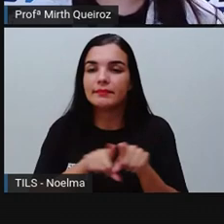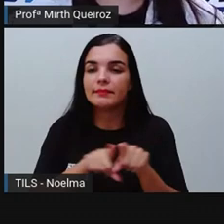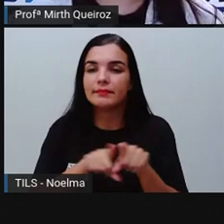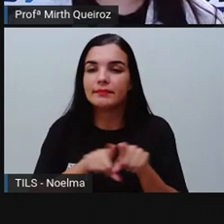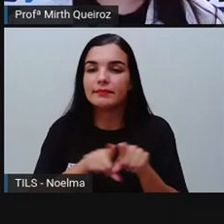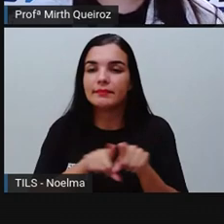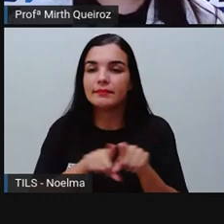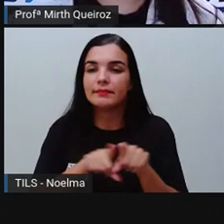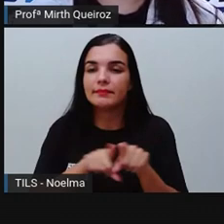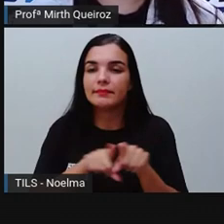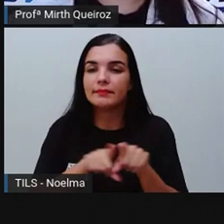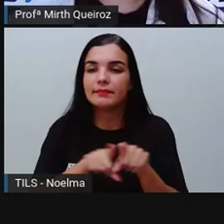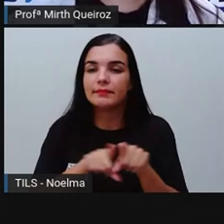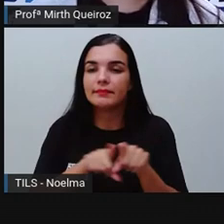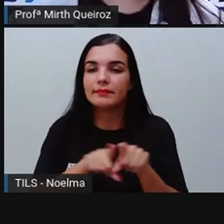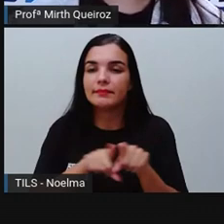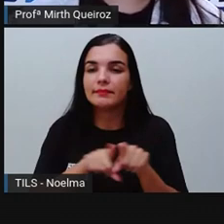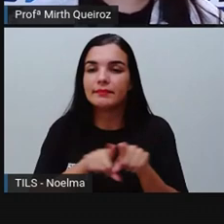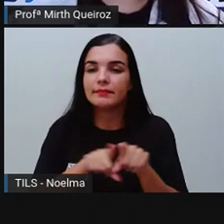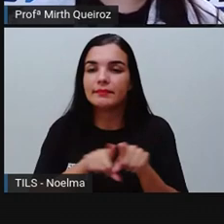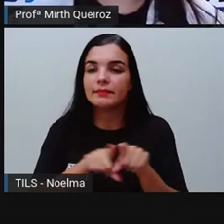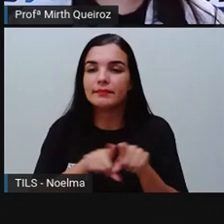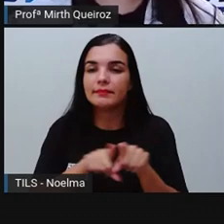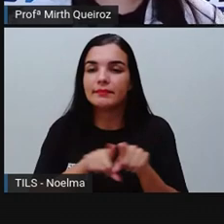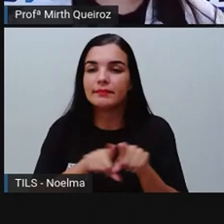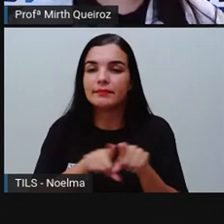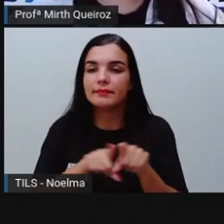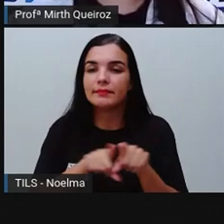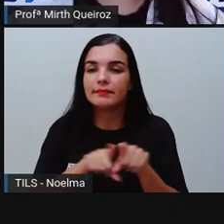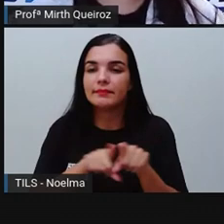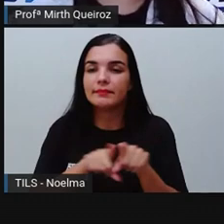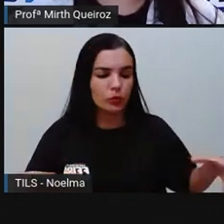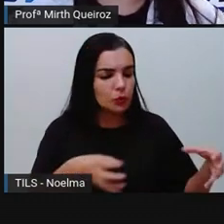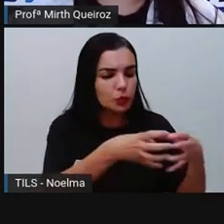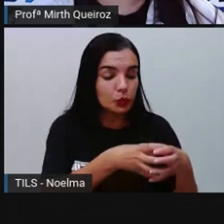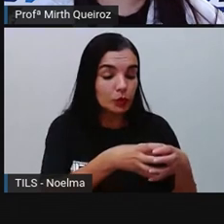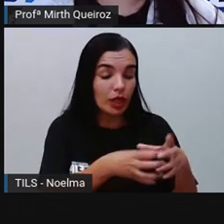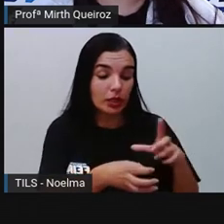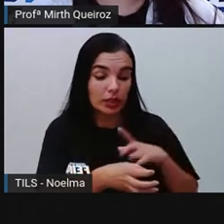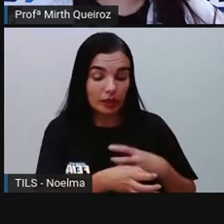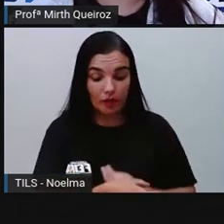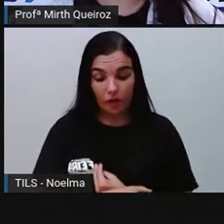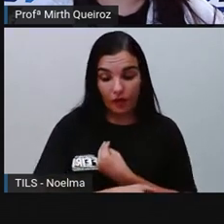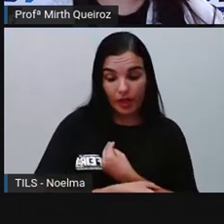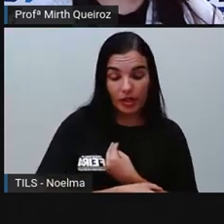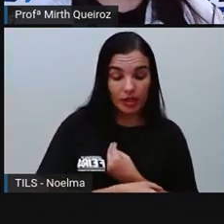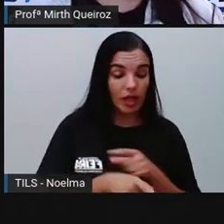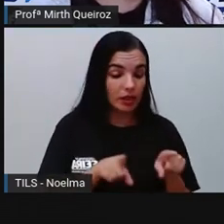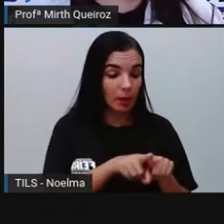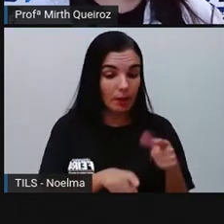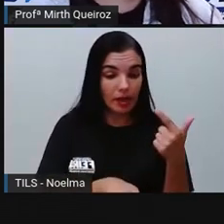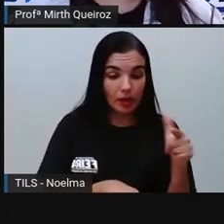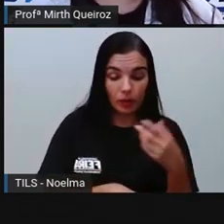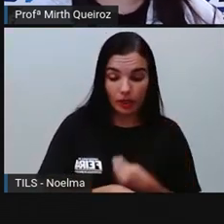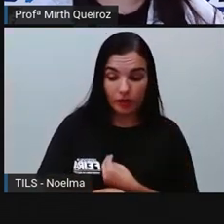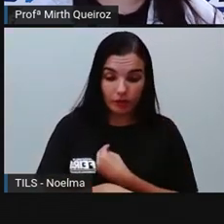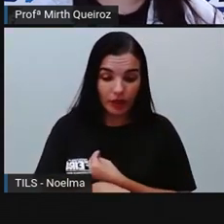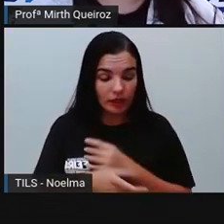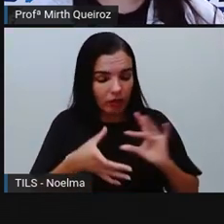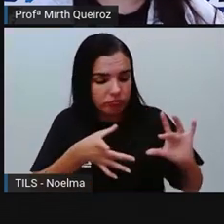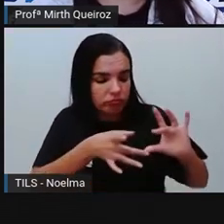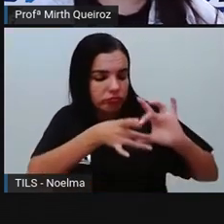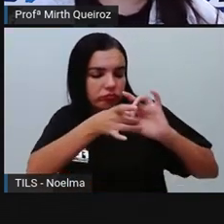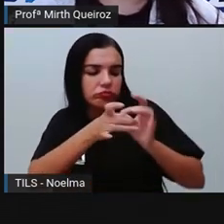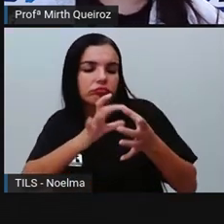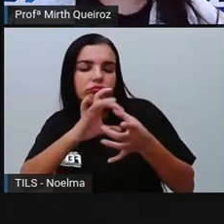conjunto, né? De seres vivos e não vivos que estabelecem ali uma relação entre si. Então, quando nós temos